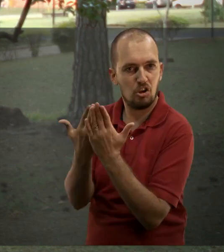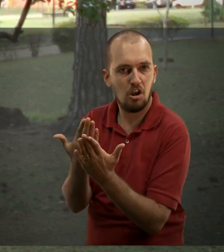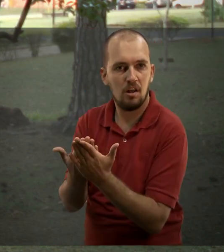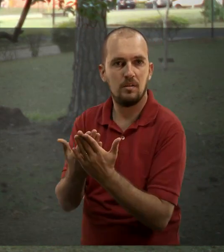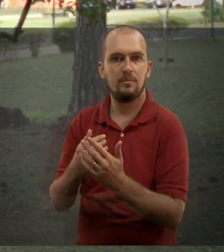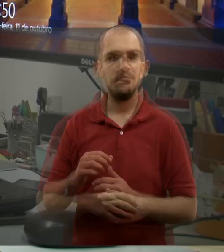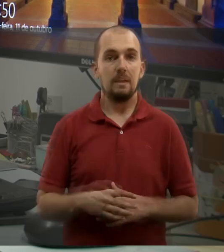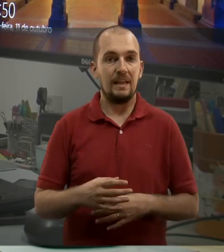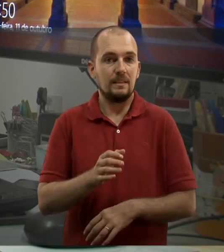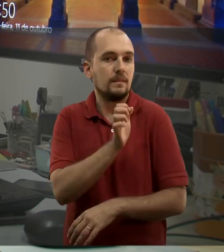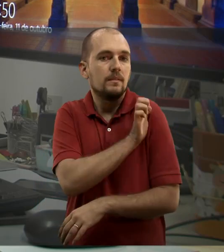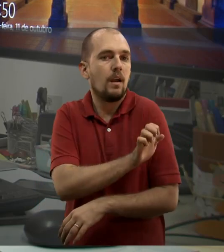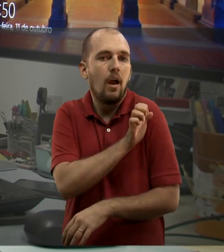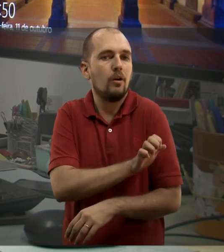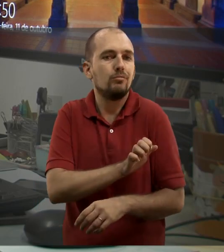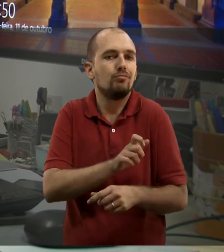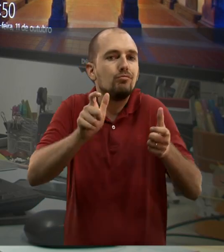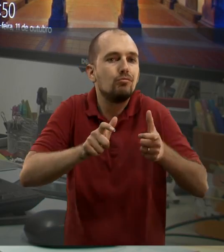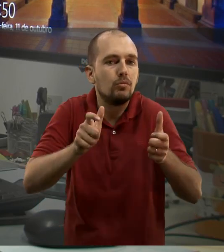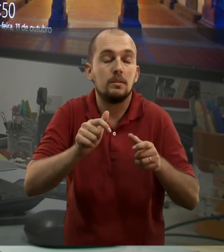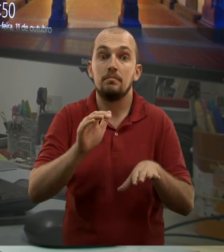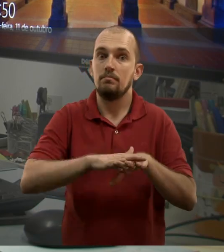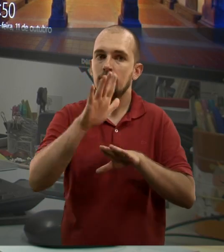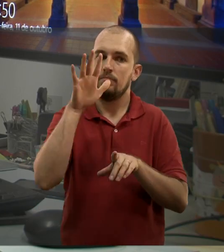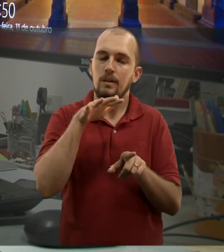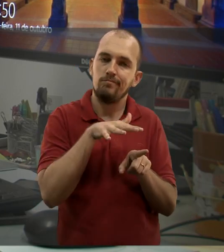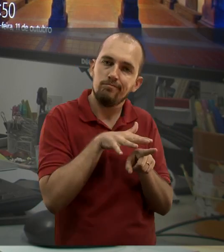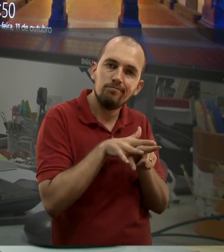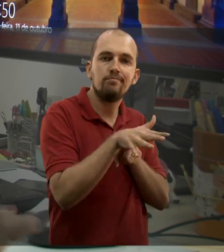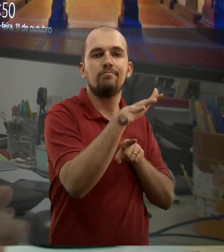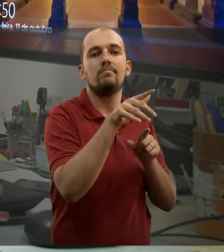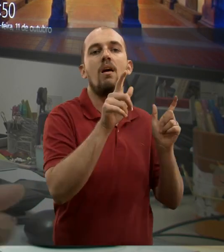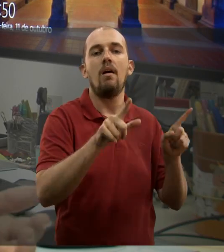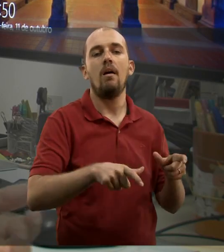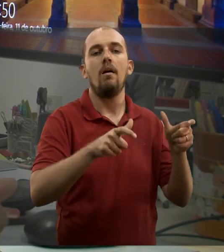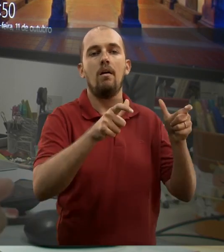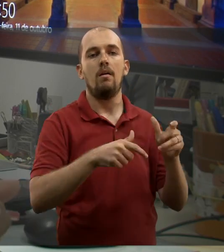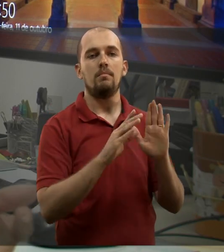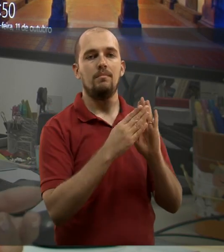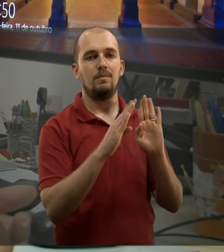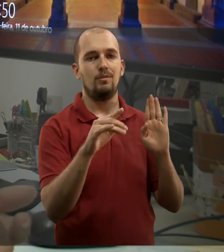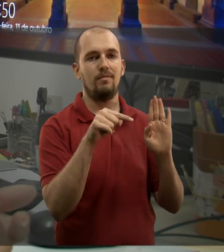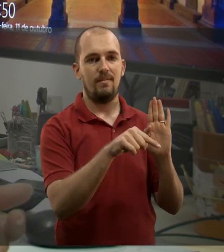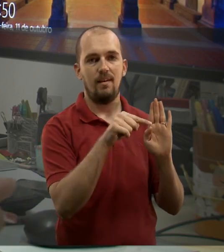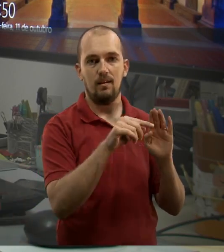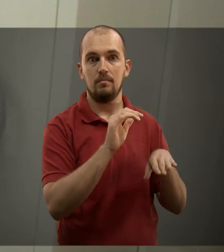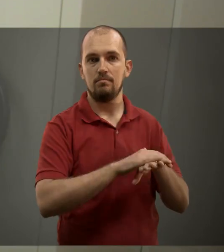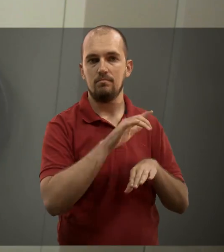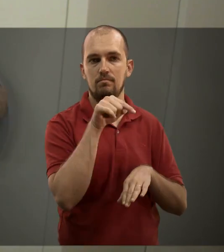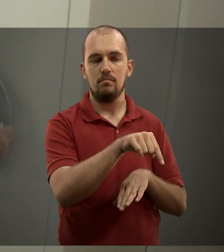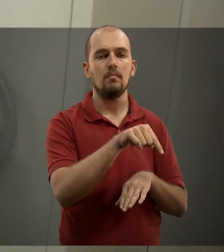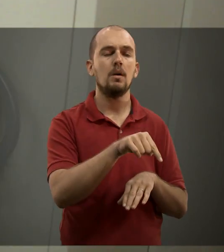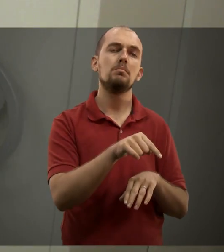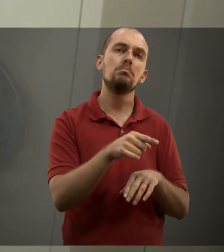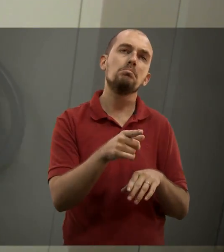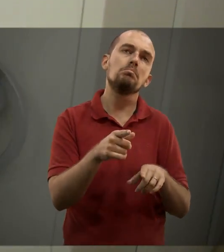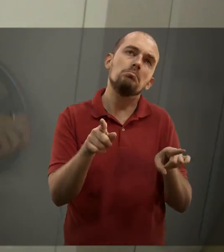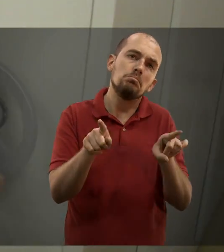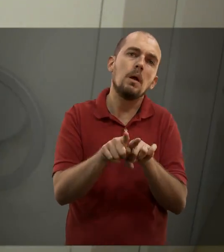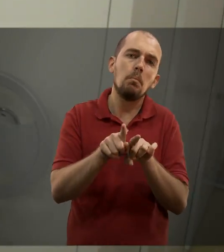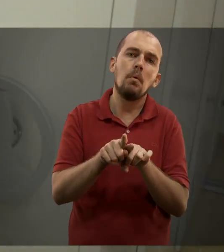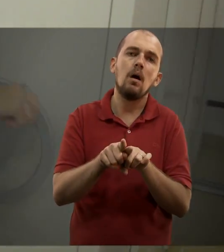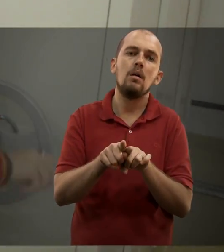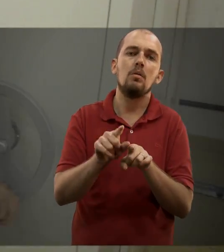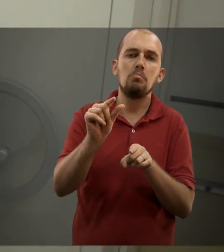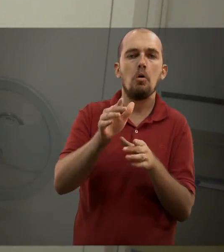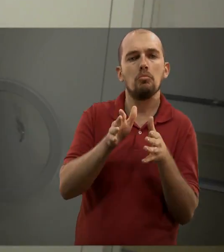em escolas. Os estágios são desenvolvidos tanto em bibliotecas, que elas ainda acabam absorvendo melhor o nosso quadro de alunos,